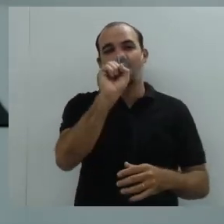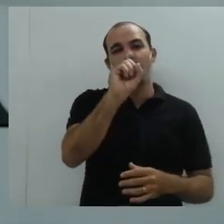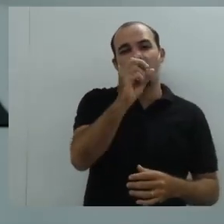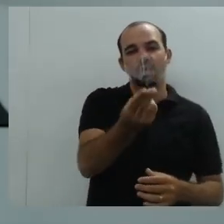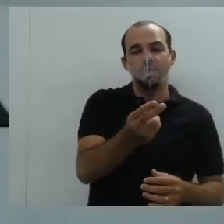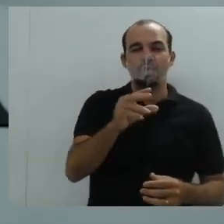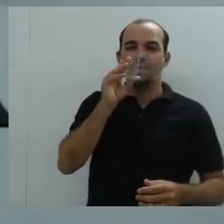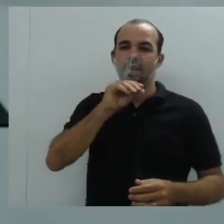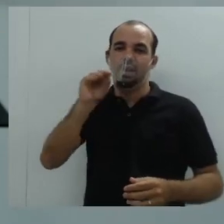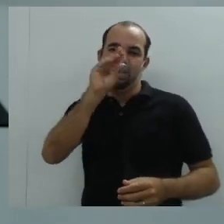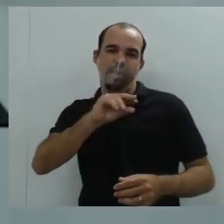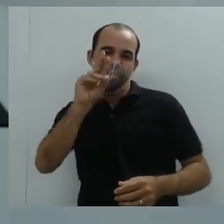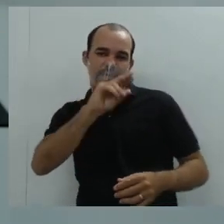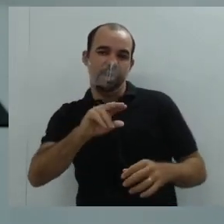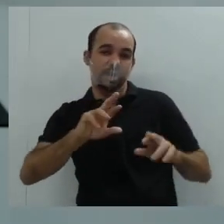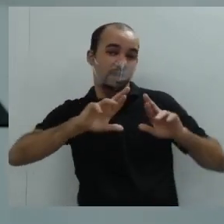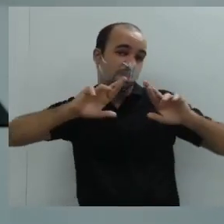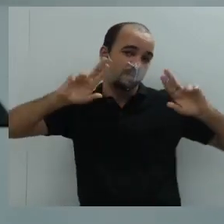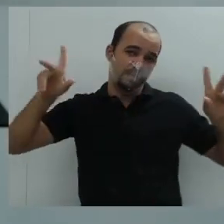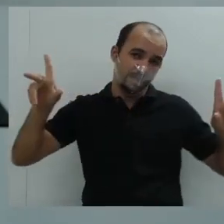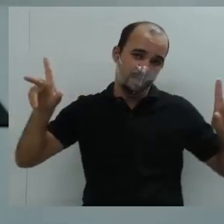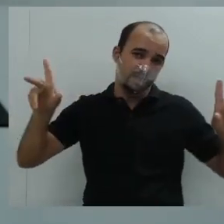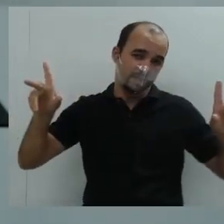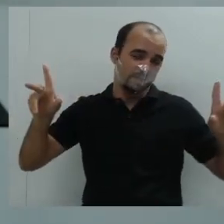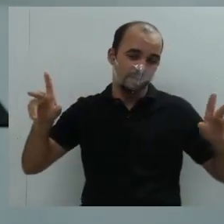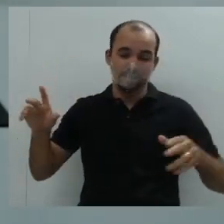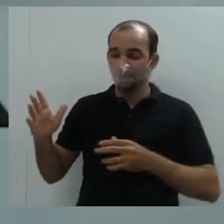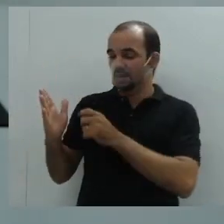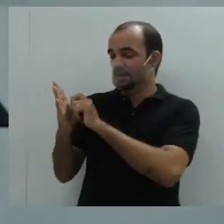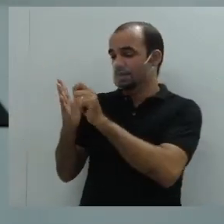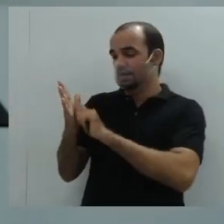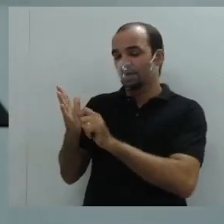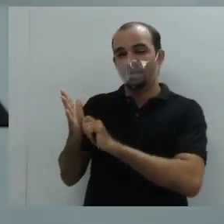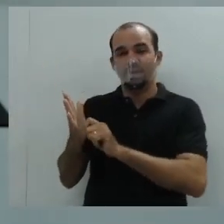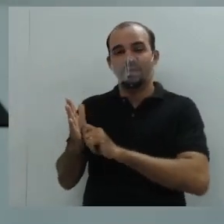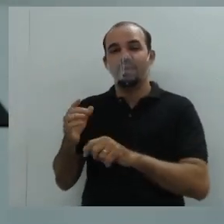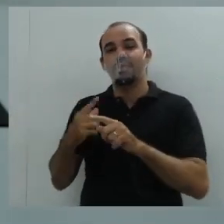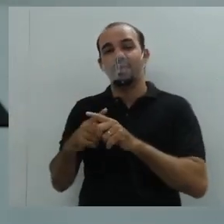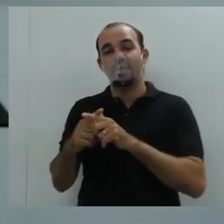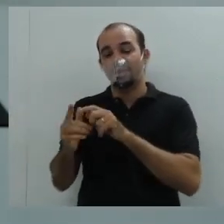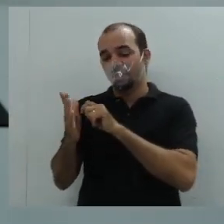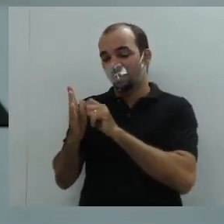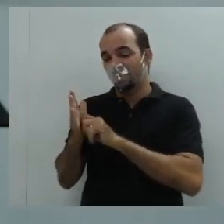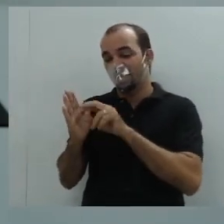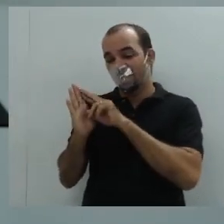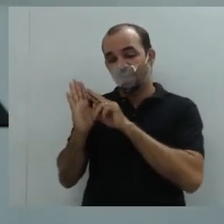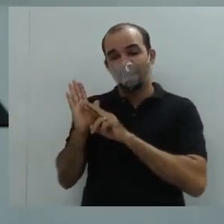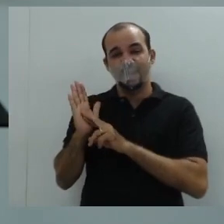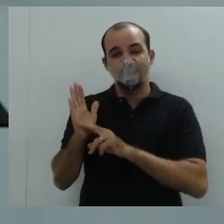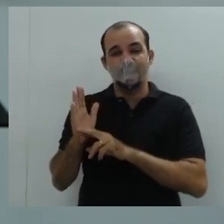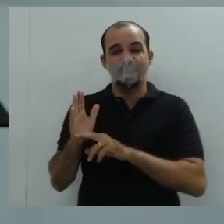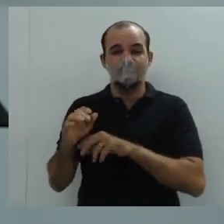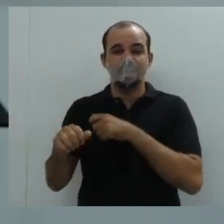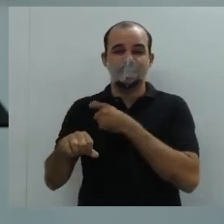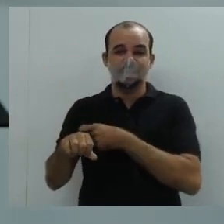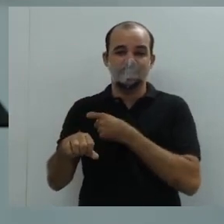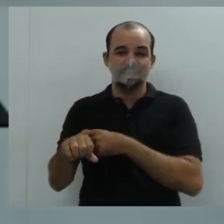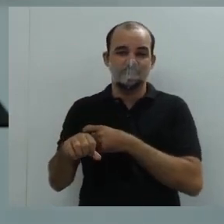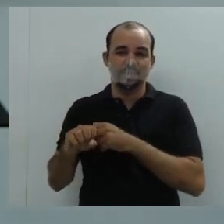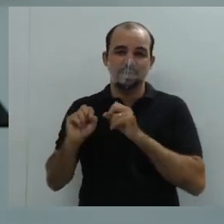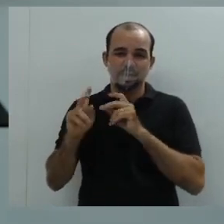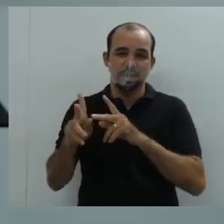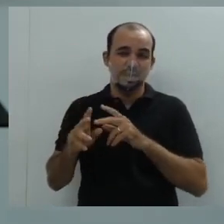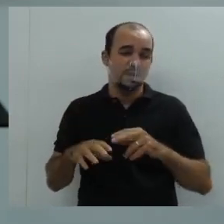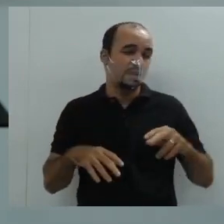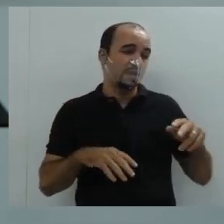gestual, até a entonação da minha voz. Então, todo o texto que vocês escreverem, faça uma releitura e uma reescritura.